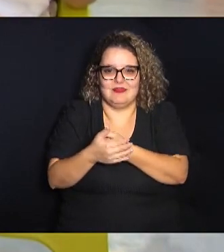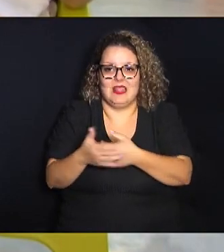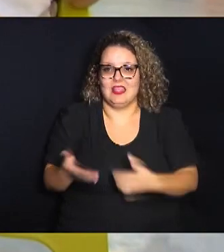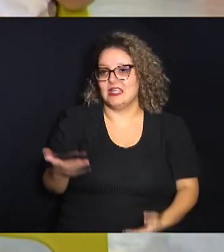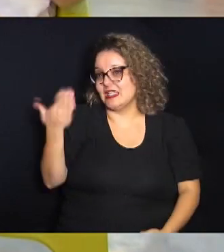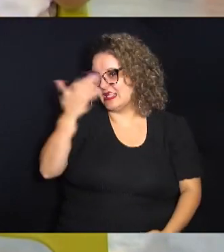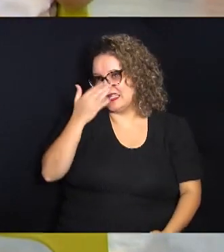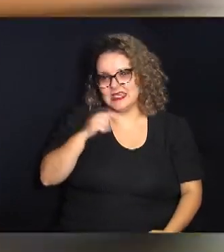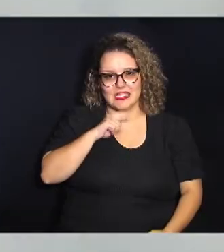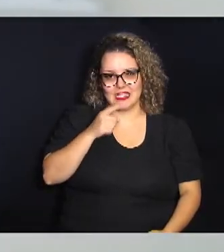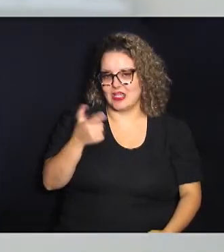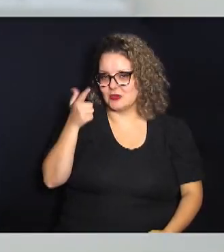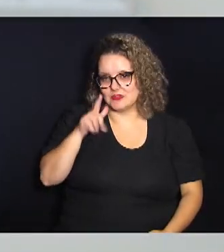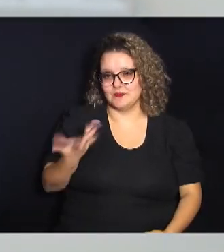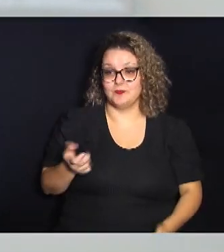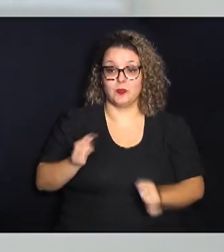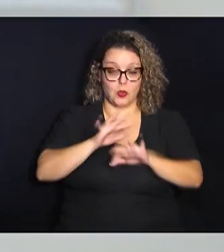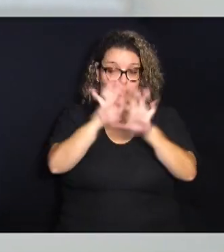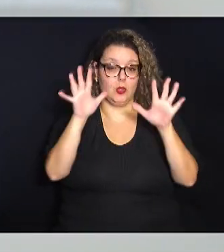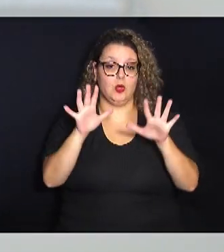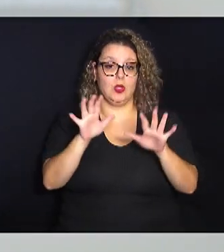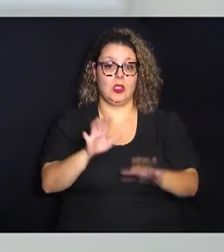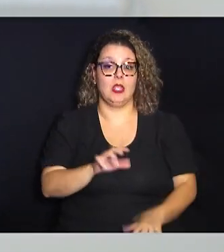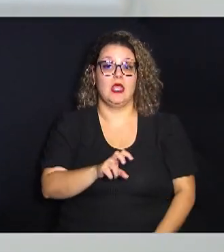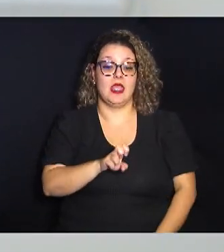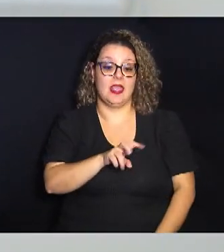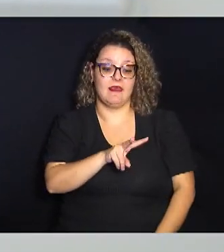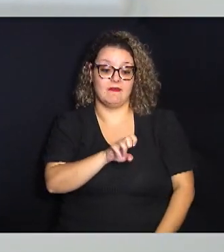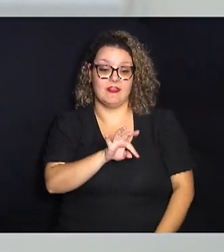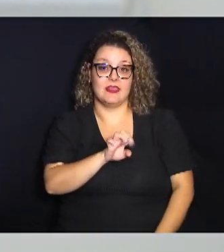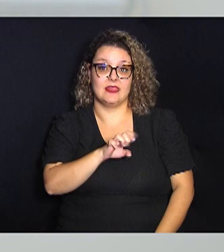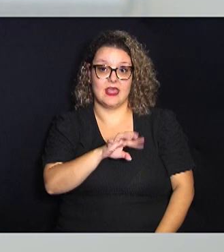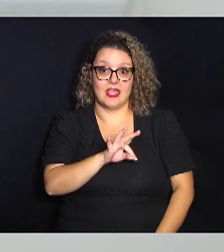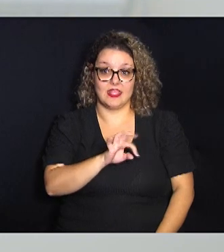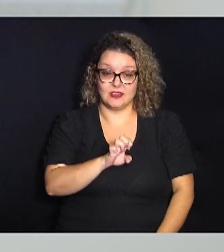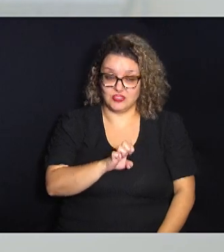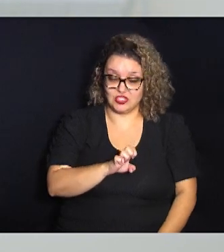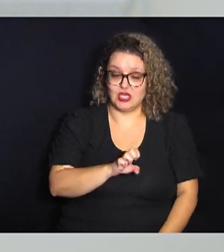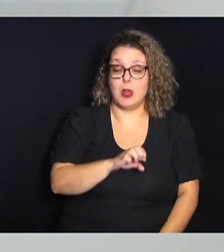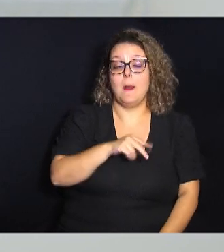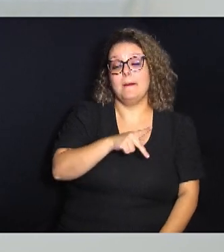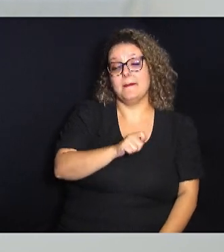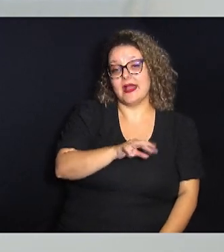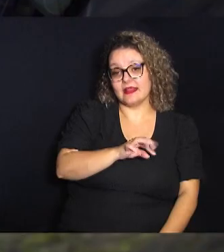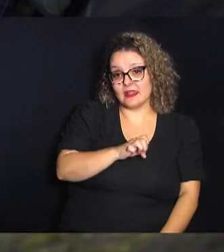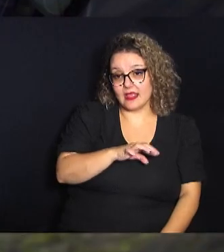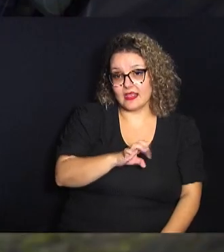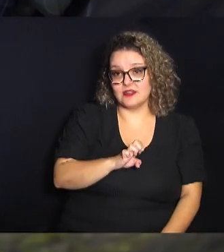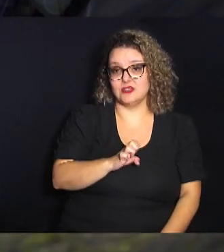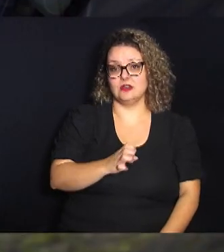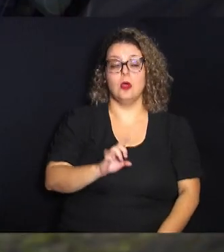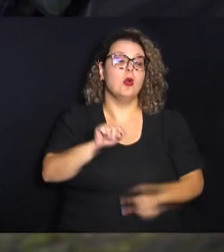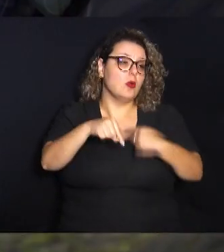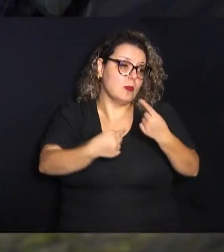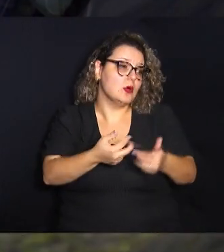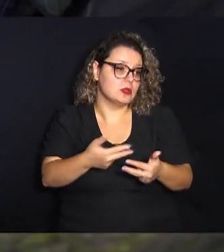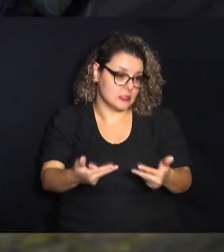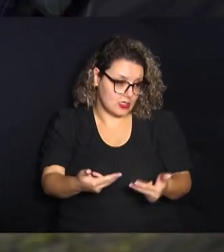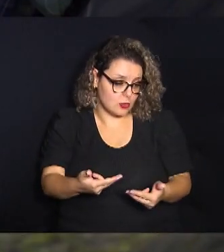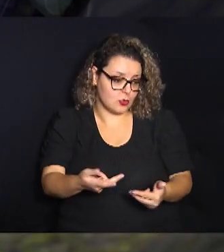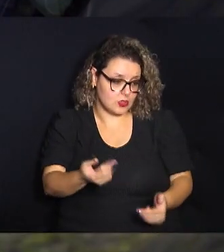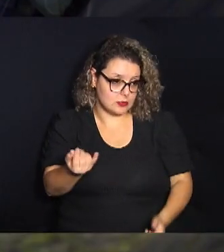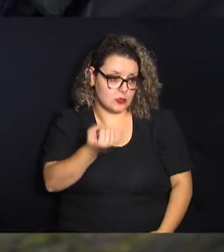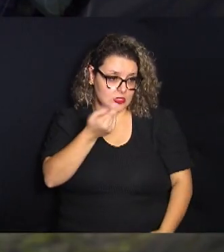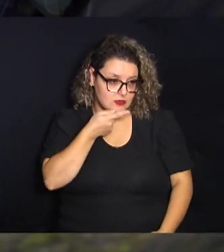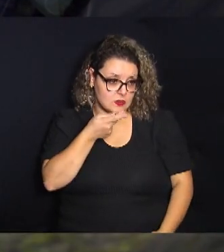oculto o que está explícito é o evidente o patente bom é outra situação que eu acho importante a gente falar